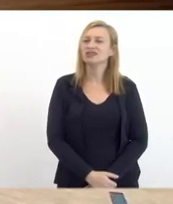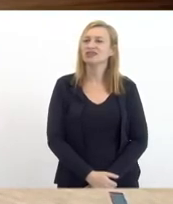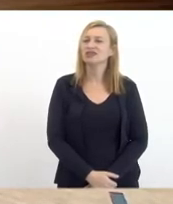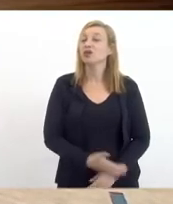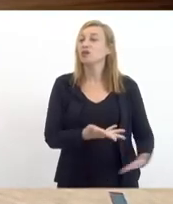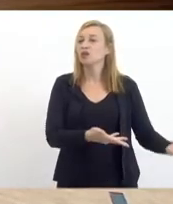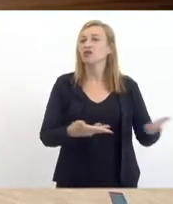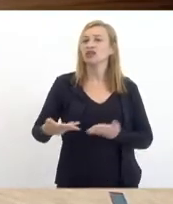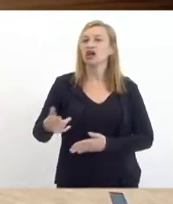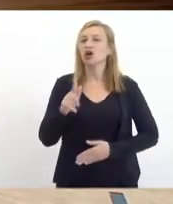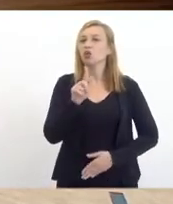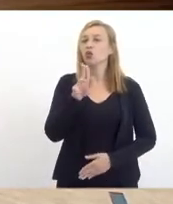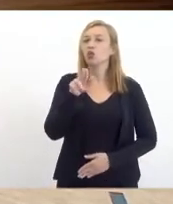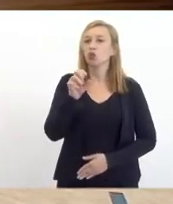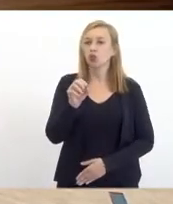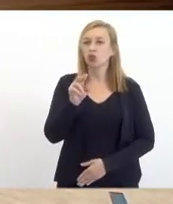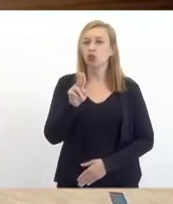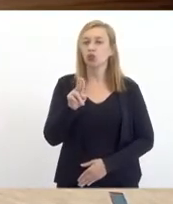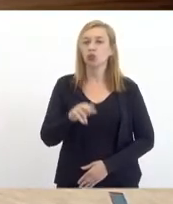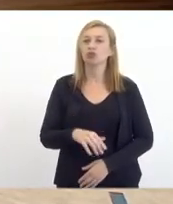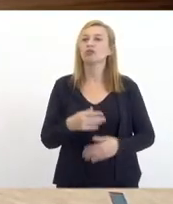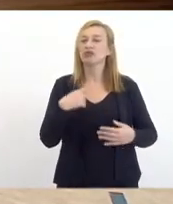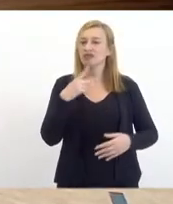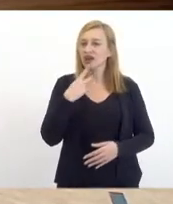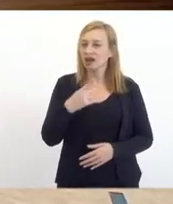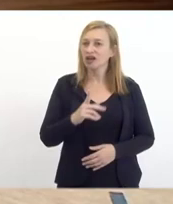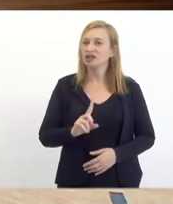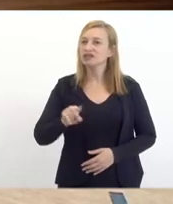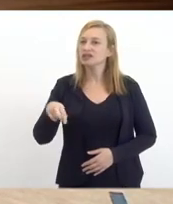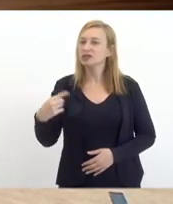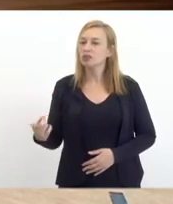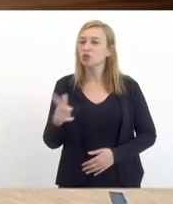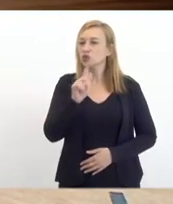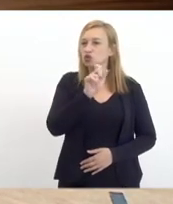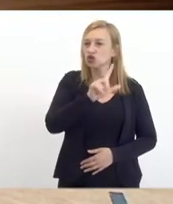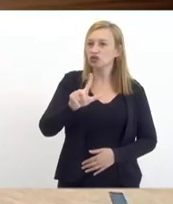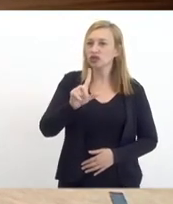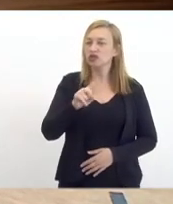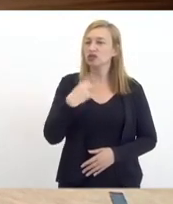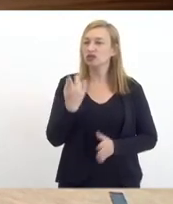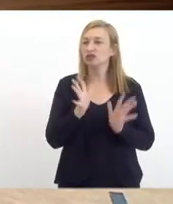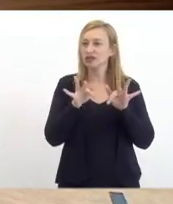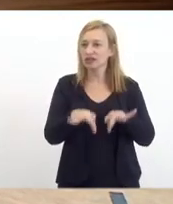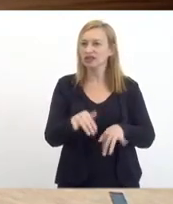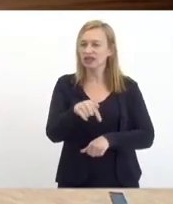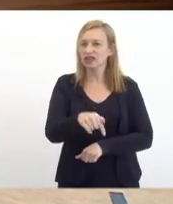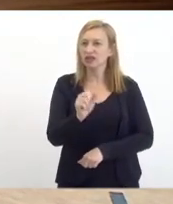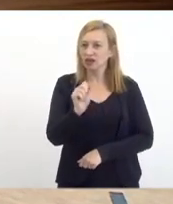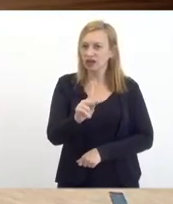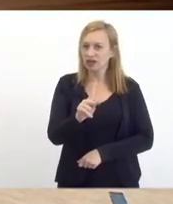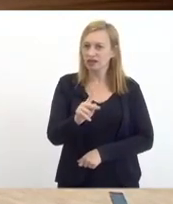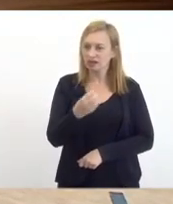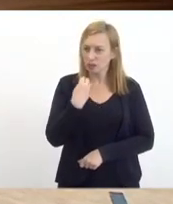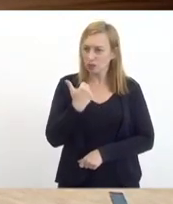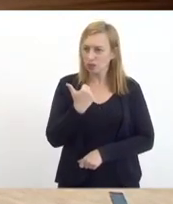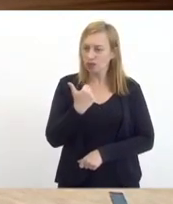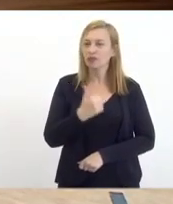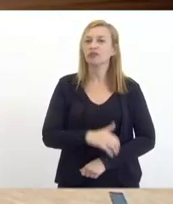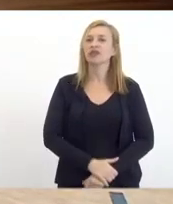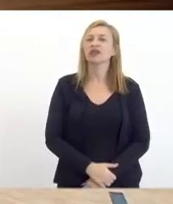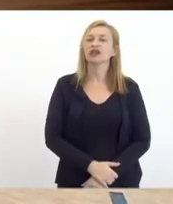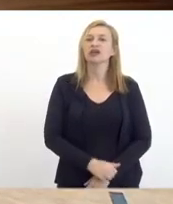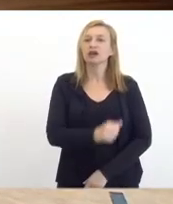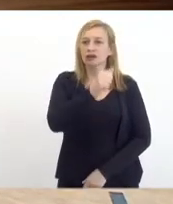convidar o Hugo para fazer sua saudação em seguida o Gil e a gente vai encerrar aqui então tá bom por favor